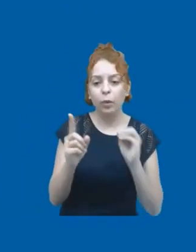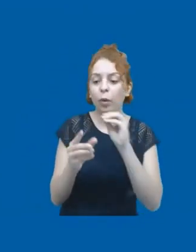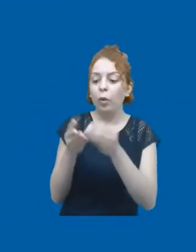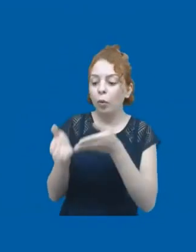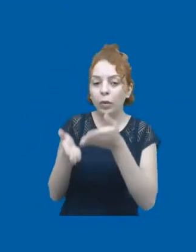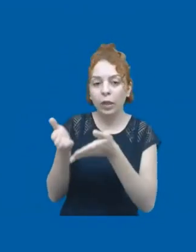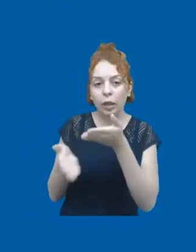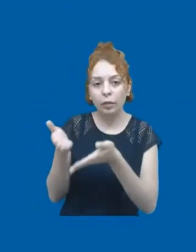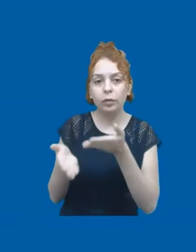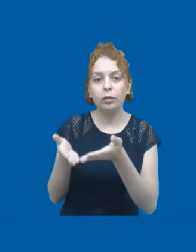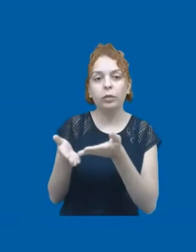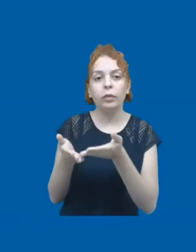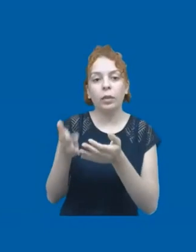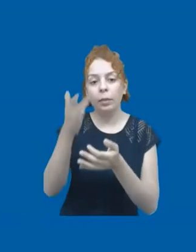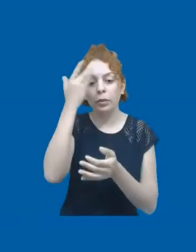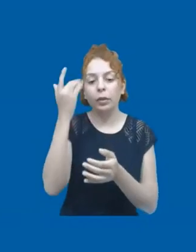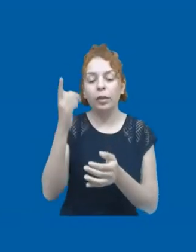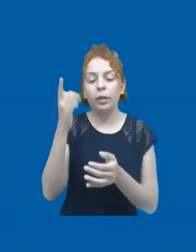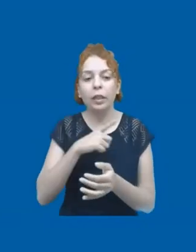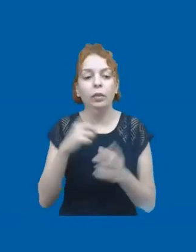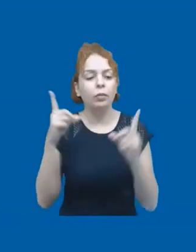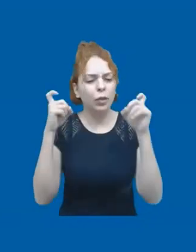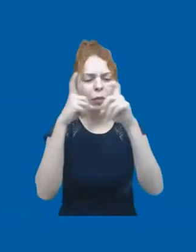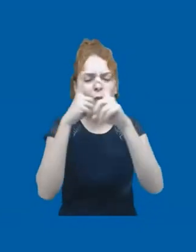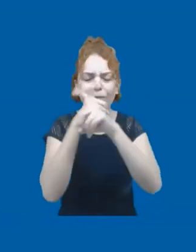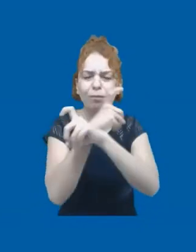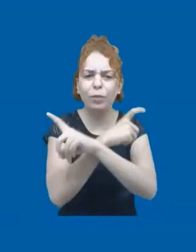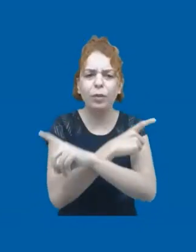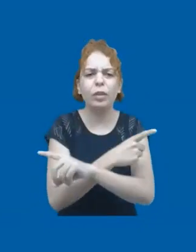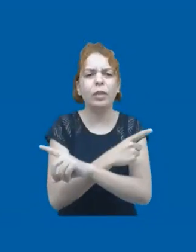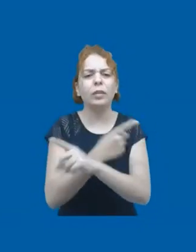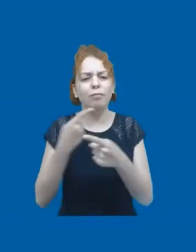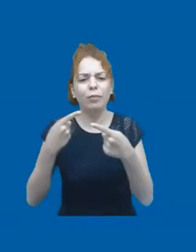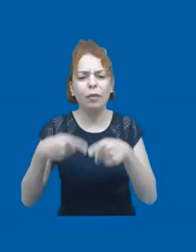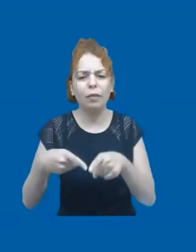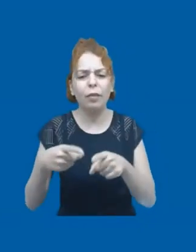pessoas que enfrentam as maiores vulnerabilidades e desafios.